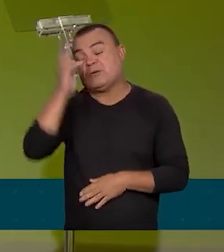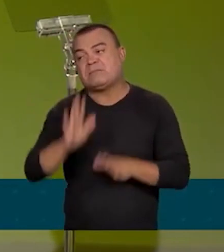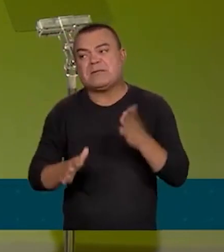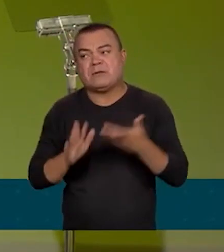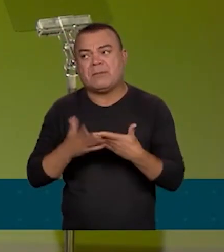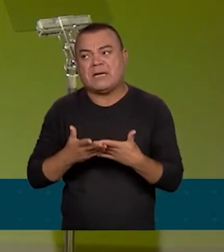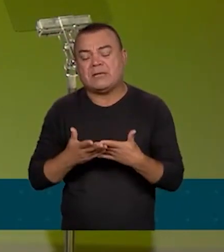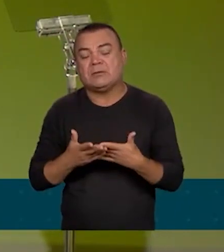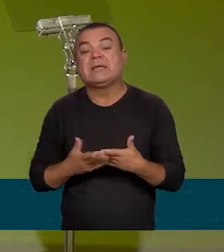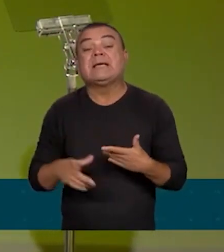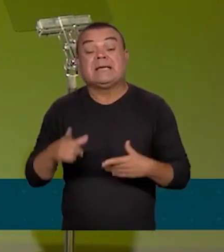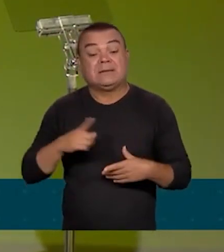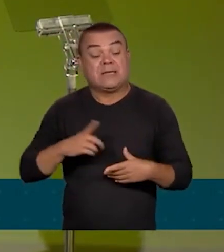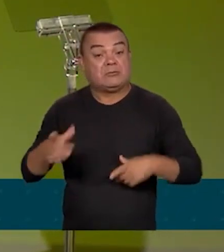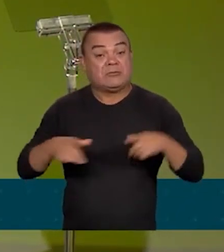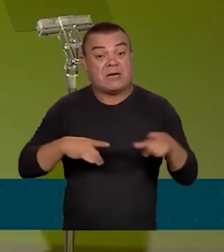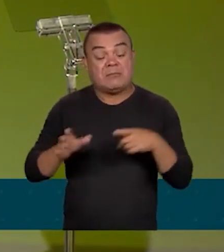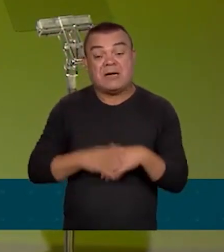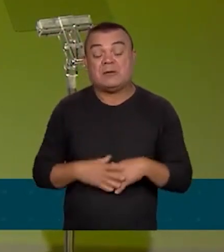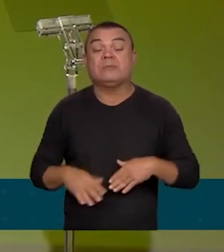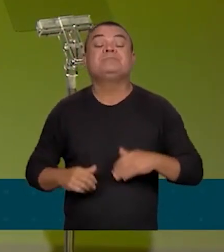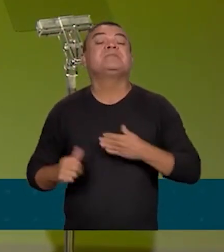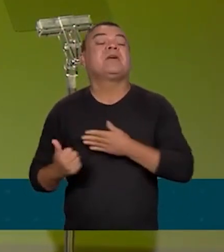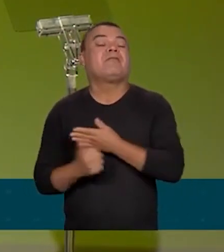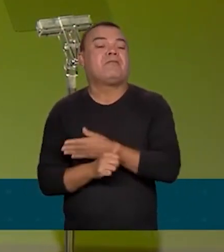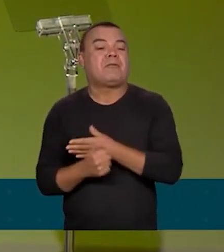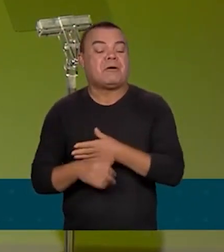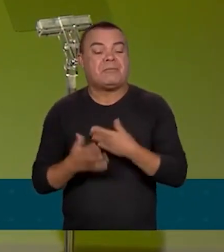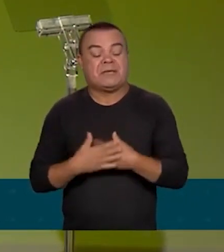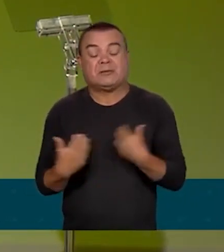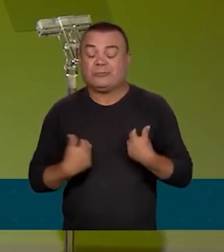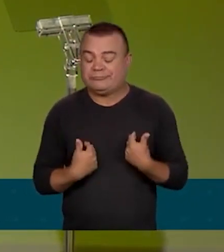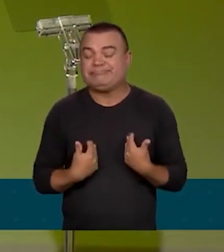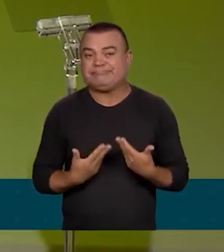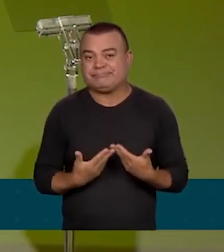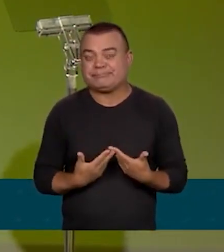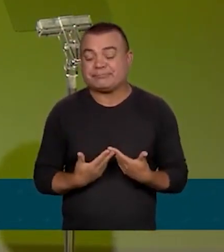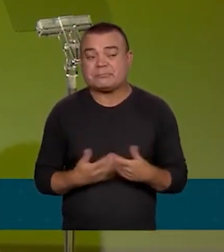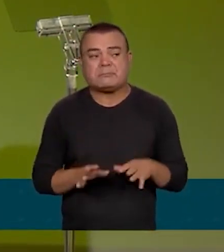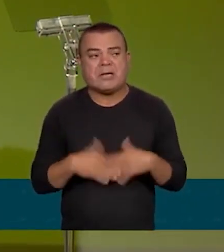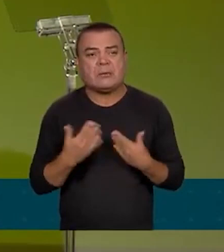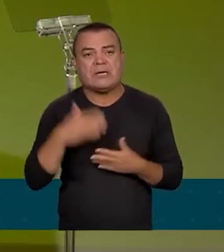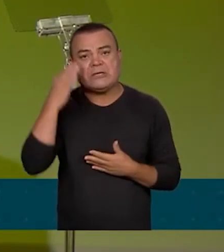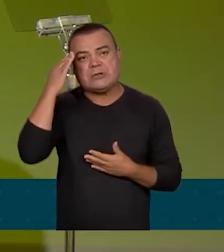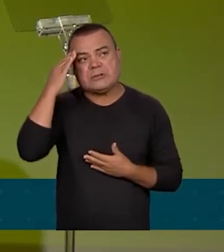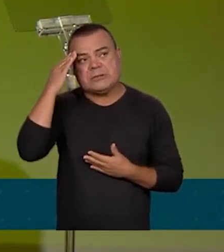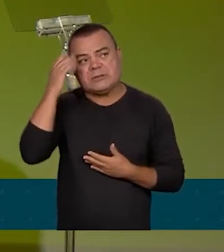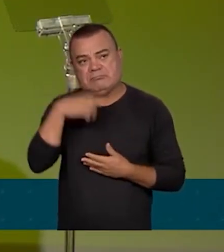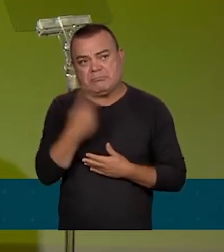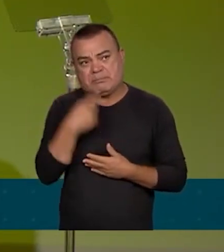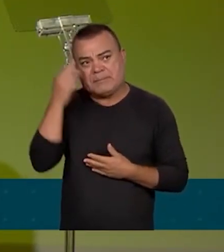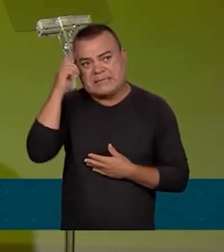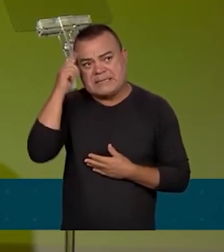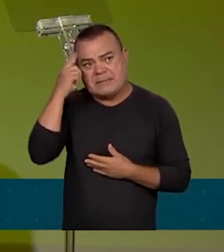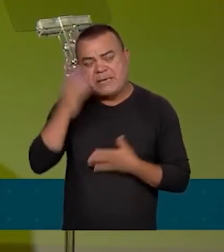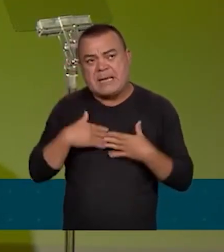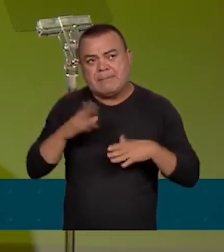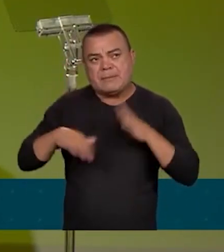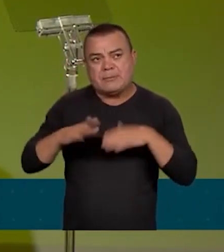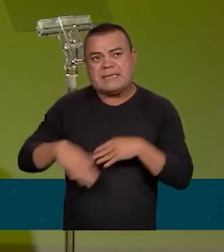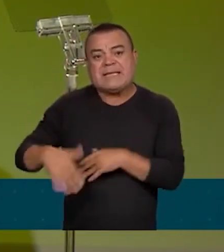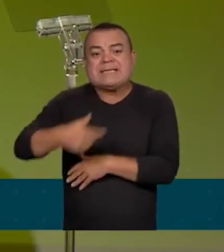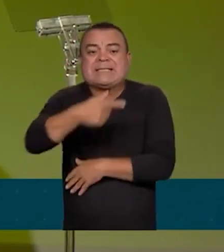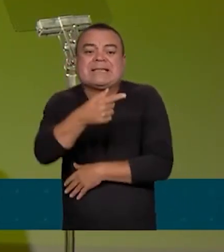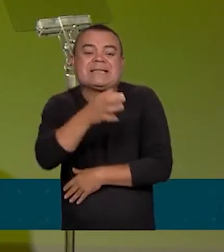empregadas formalmente dentro dos setores que compreendem a economia criativa. E quando a gente pensa isso, é basicamente 70%